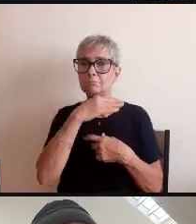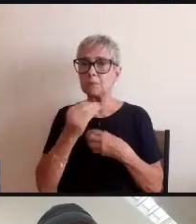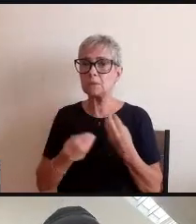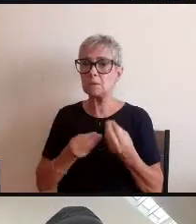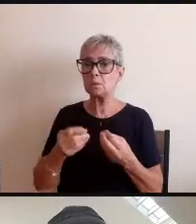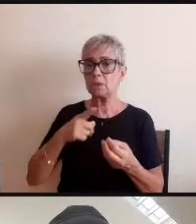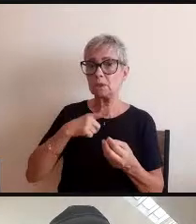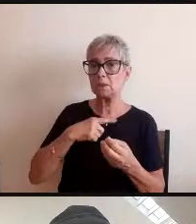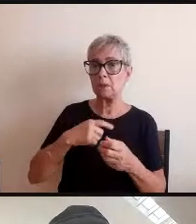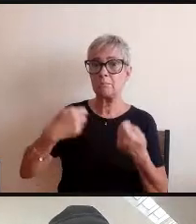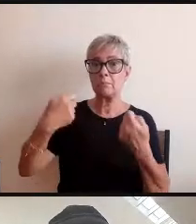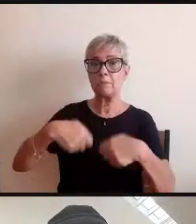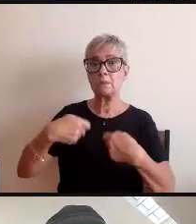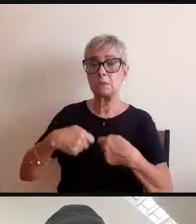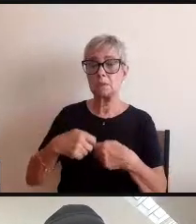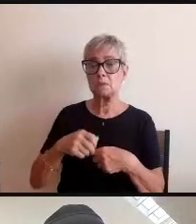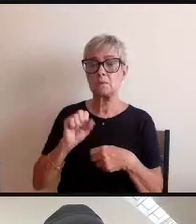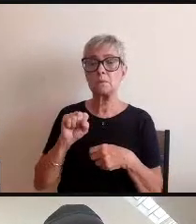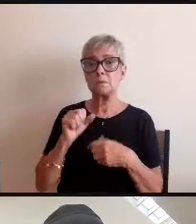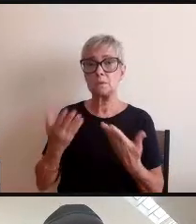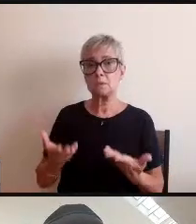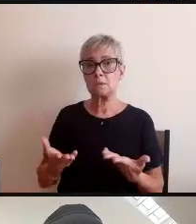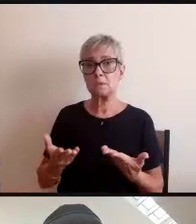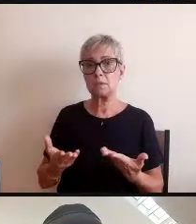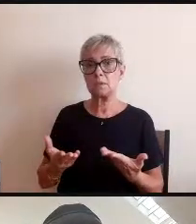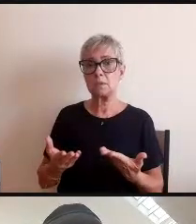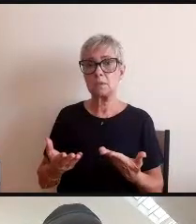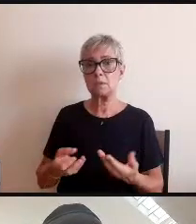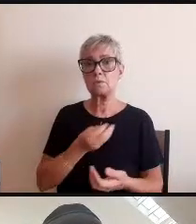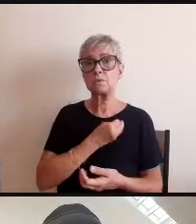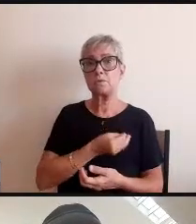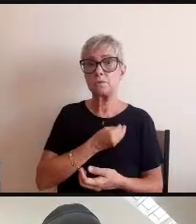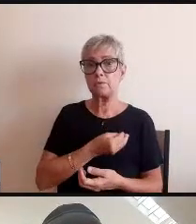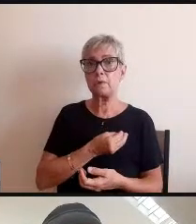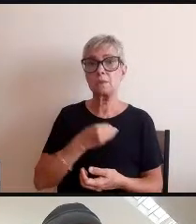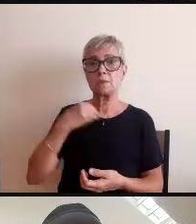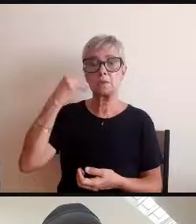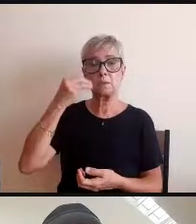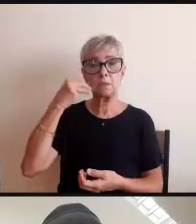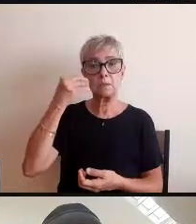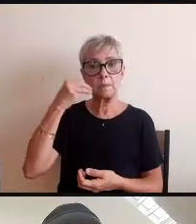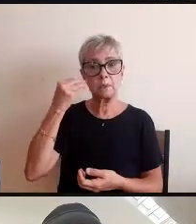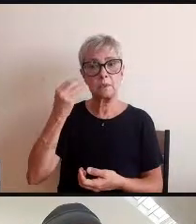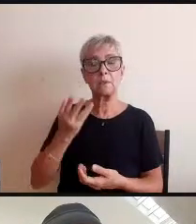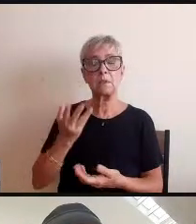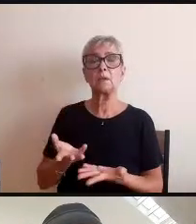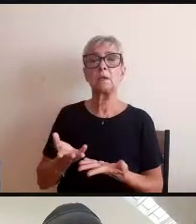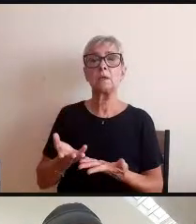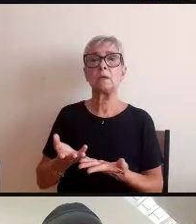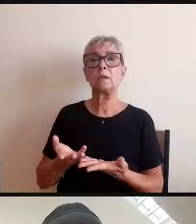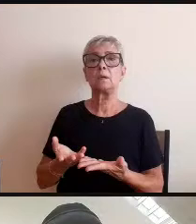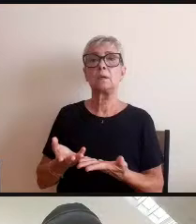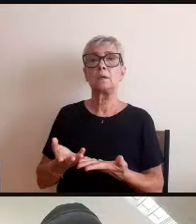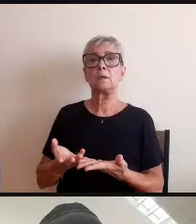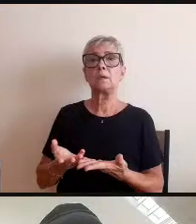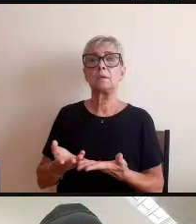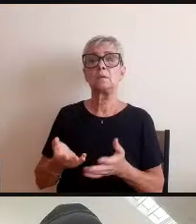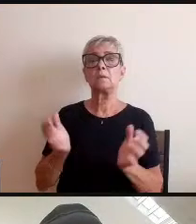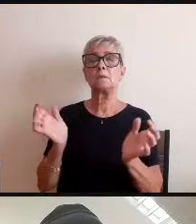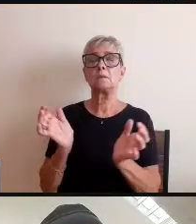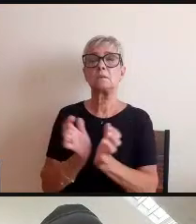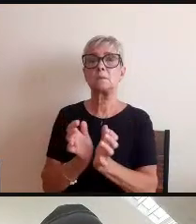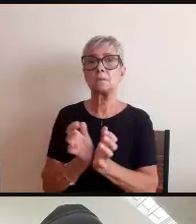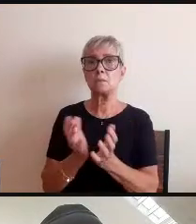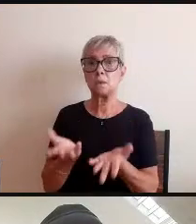necessidade de viver isso né de experienciar essas esses